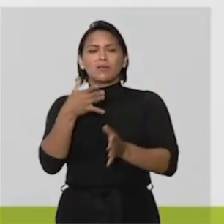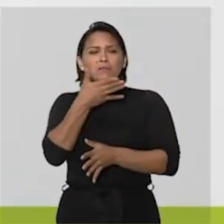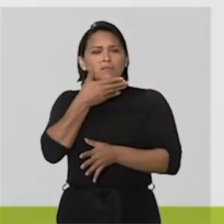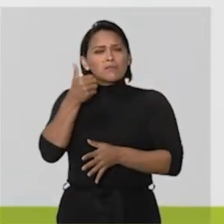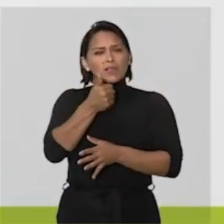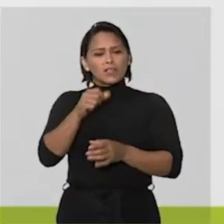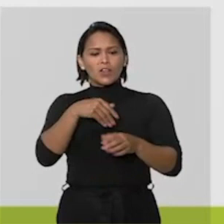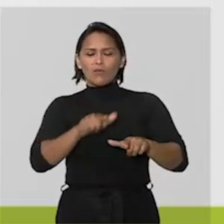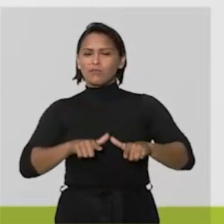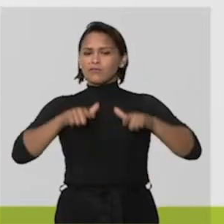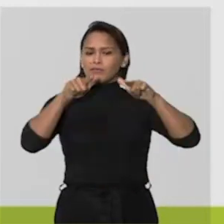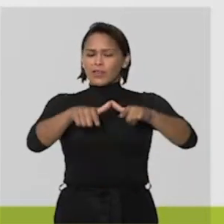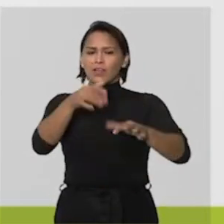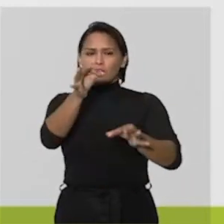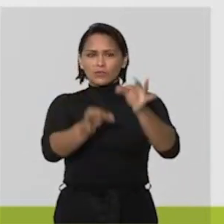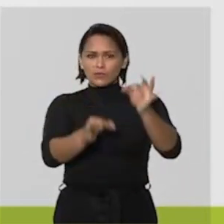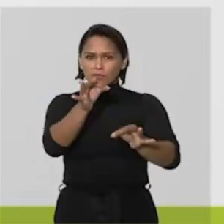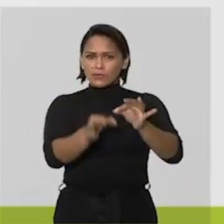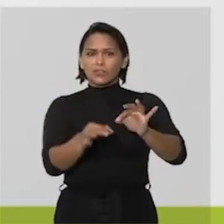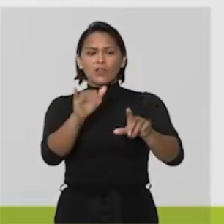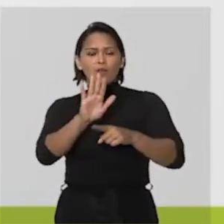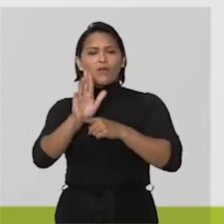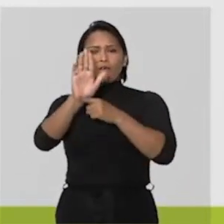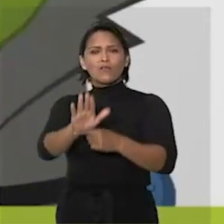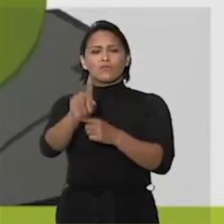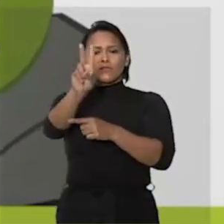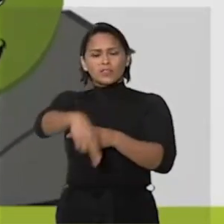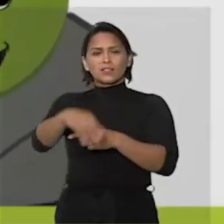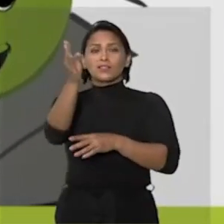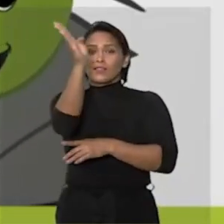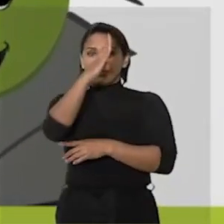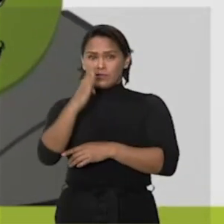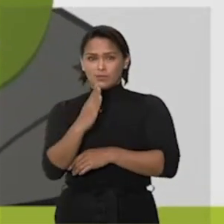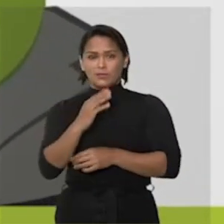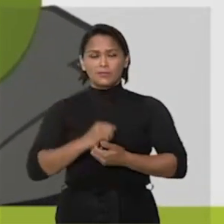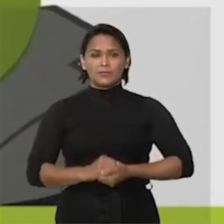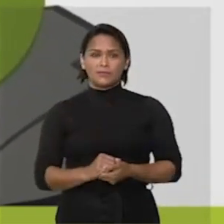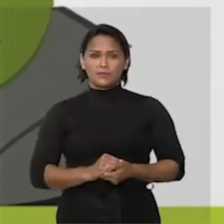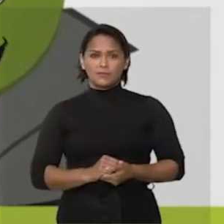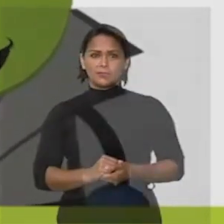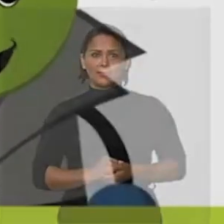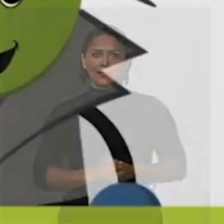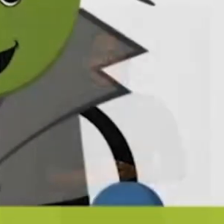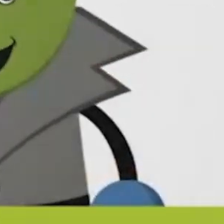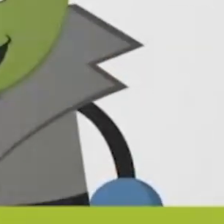e qualidade na prestação jurisdicional oferecida aos brasileiros.